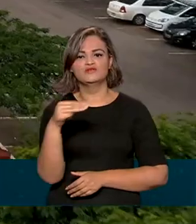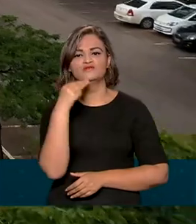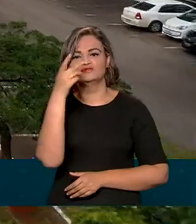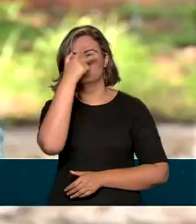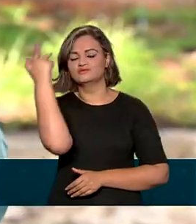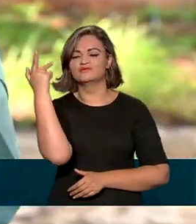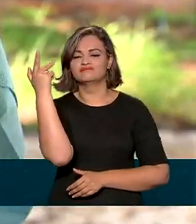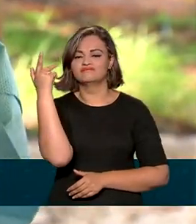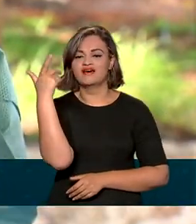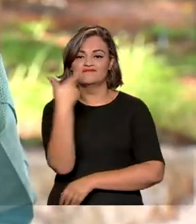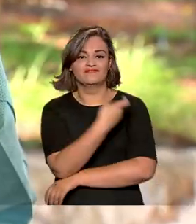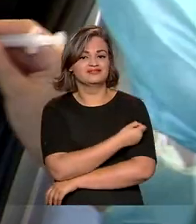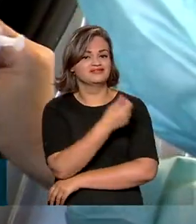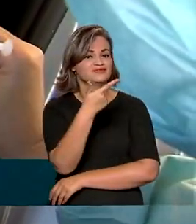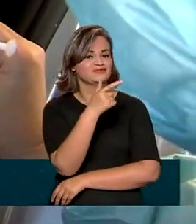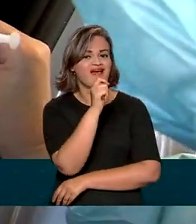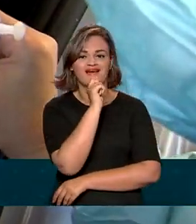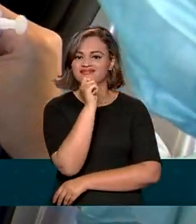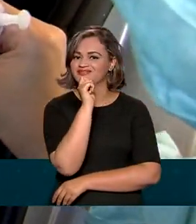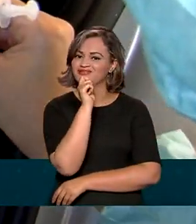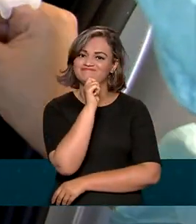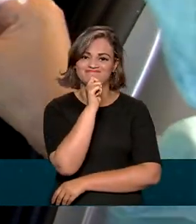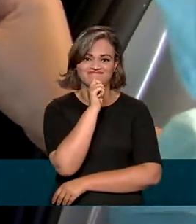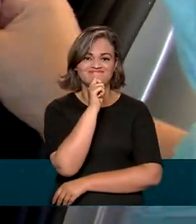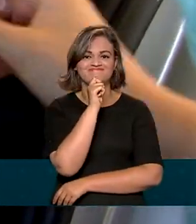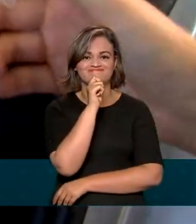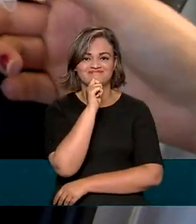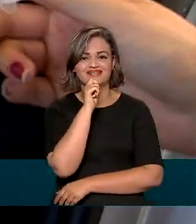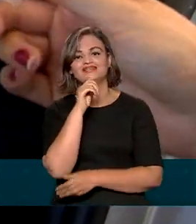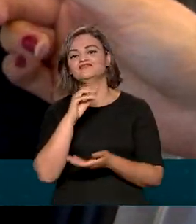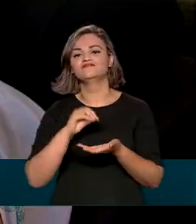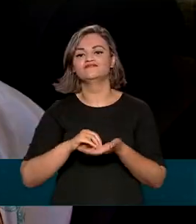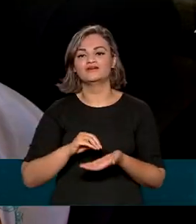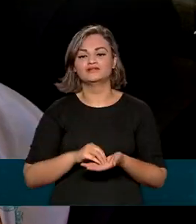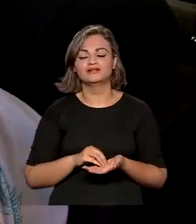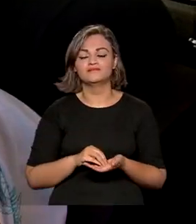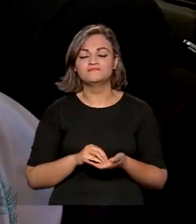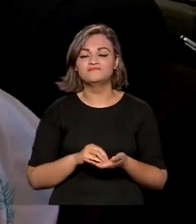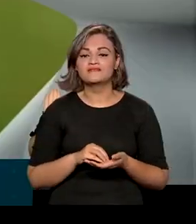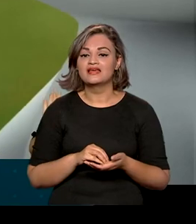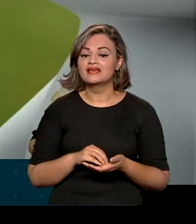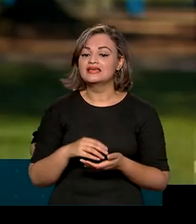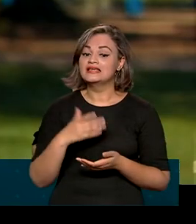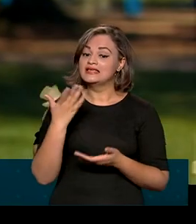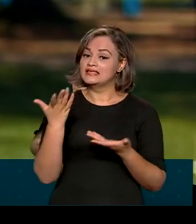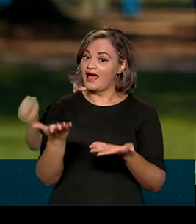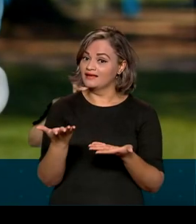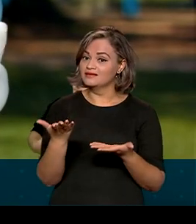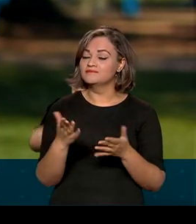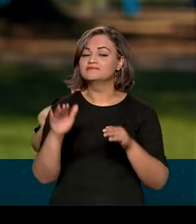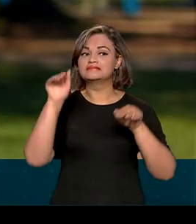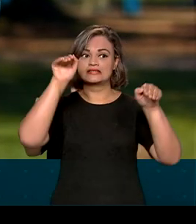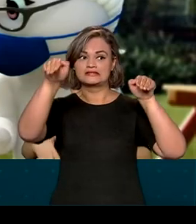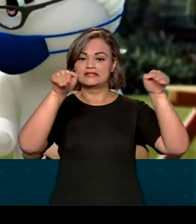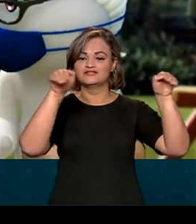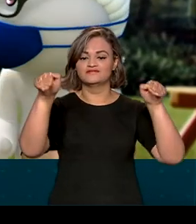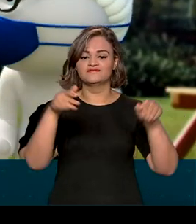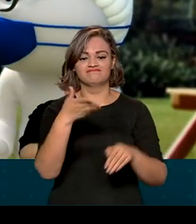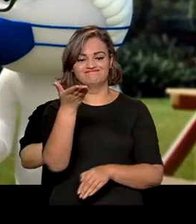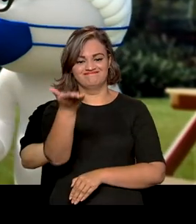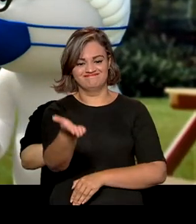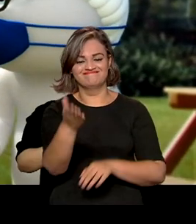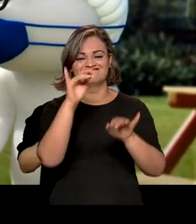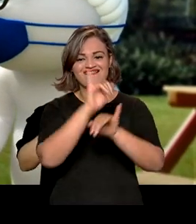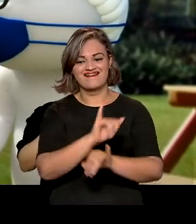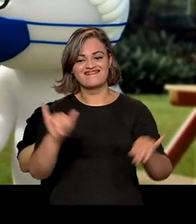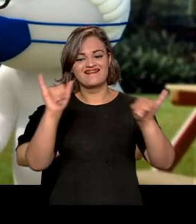de pessoas não voltaram para tomar a segunda dose da vacina contra o coronavírus. Para mudar este quadro, a pasta